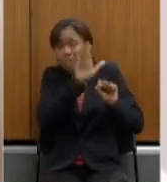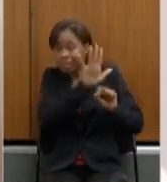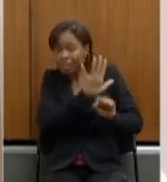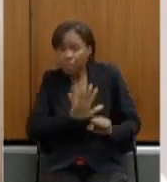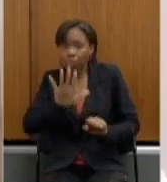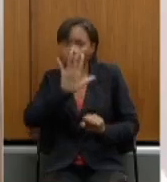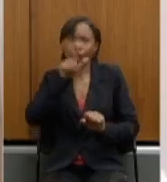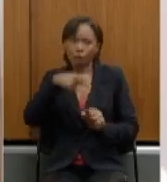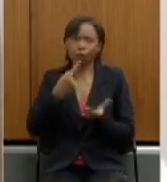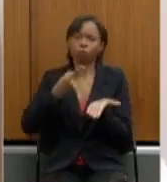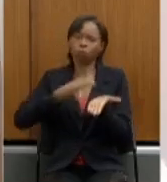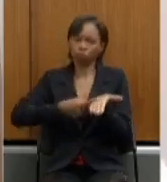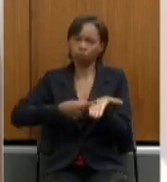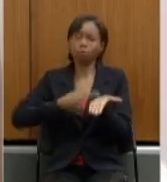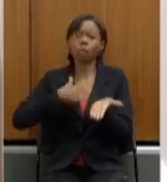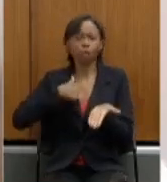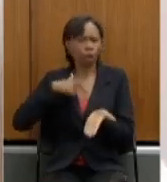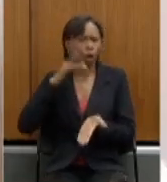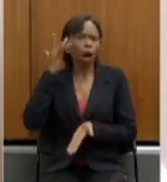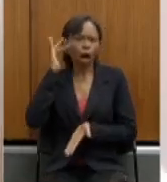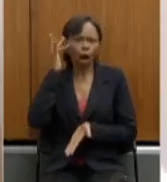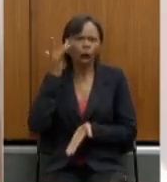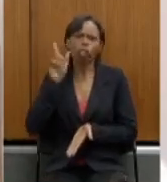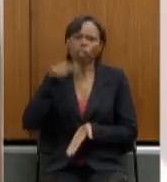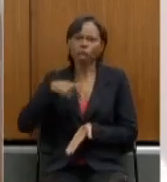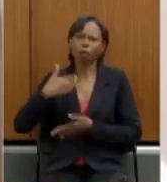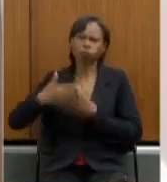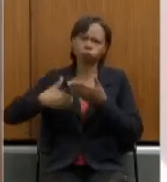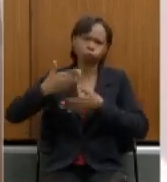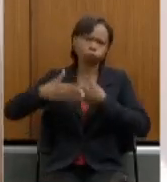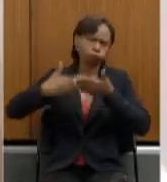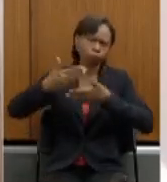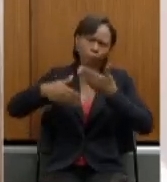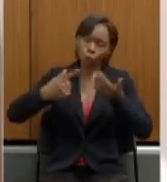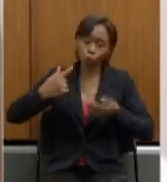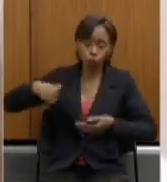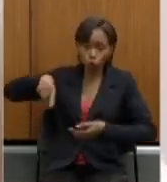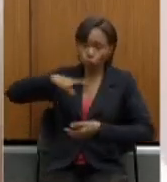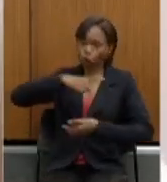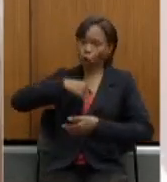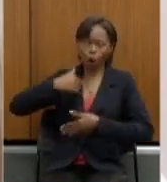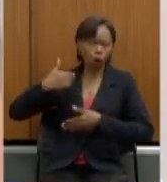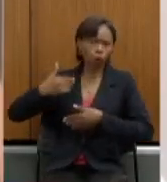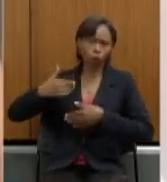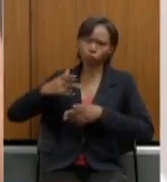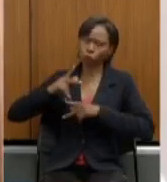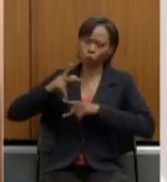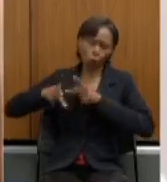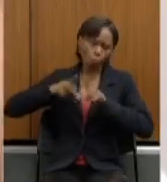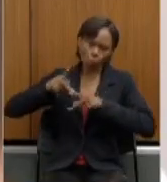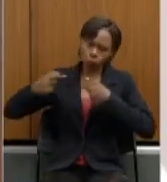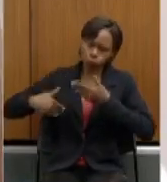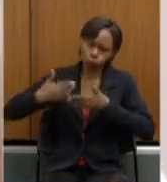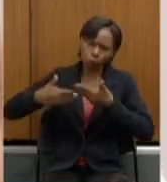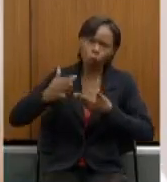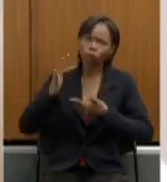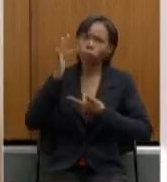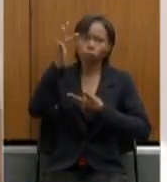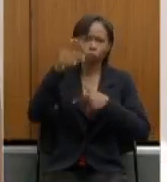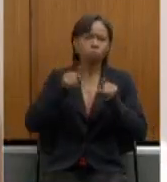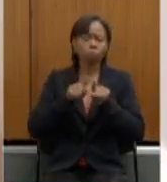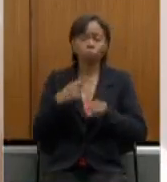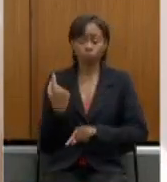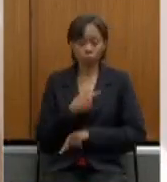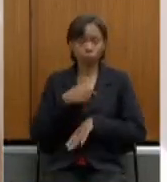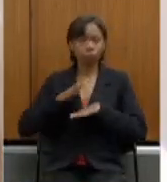compromisso que eu acho geracional, inclusive, da nossa geração com a geração futura, para que a gente tome as rédeas da